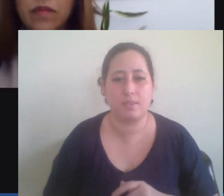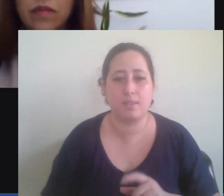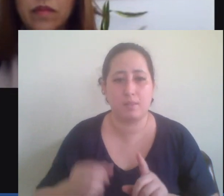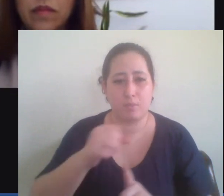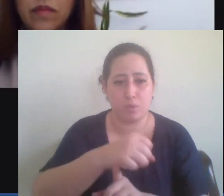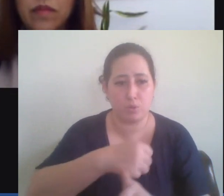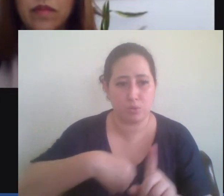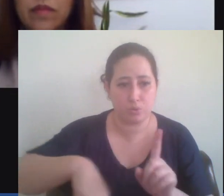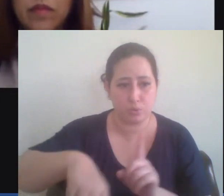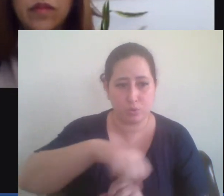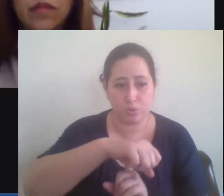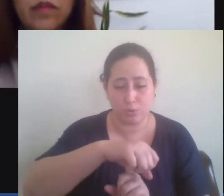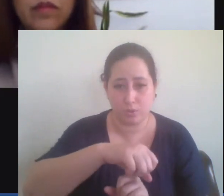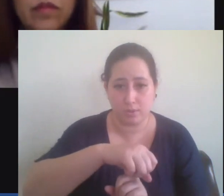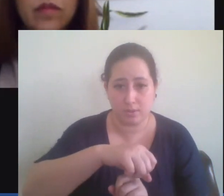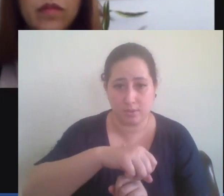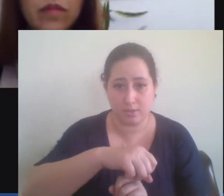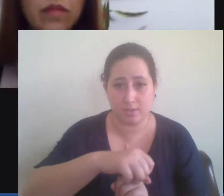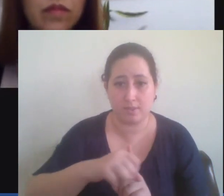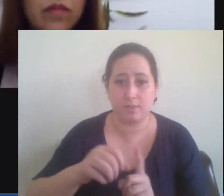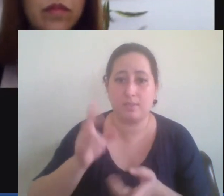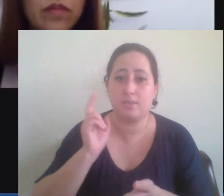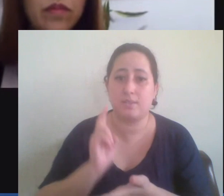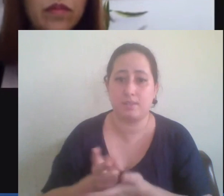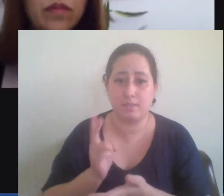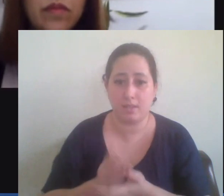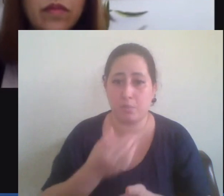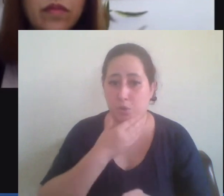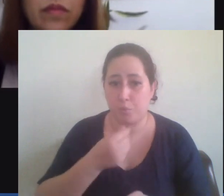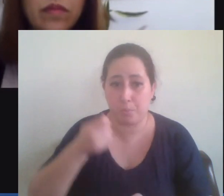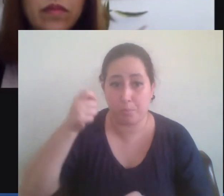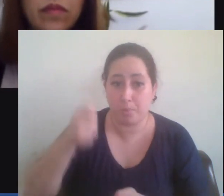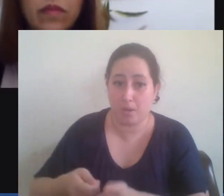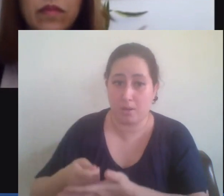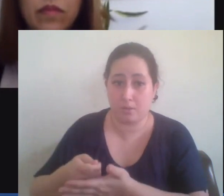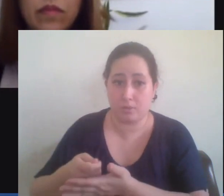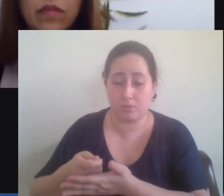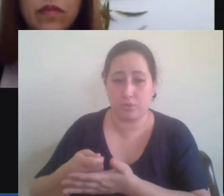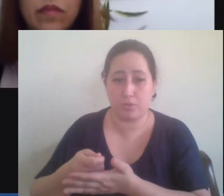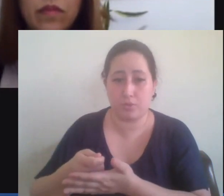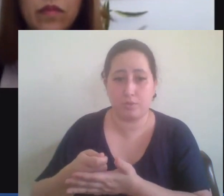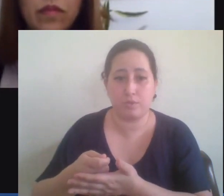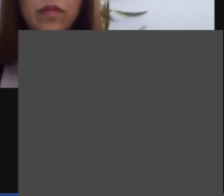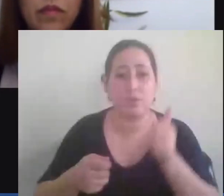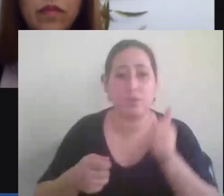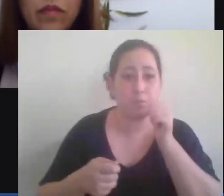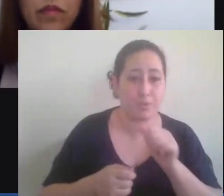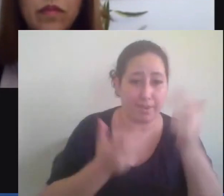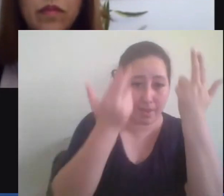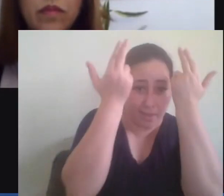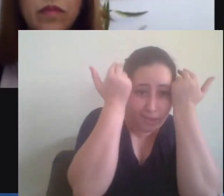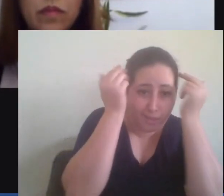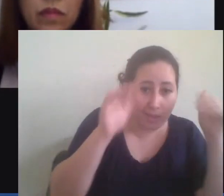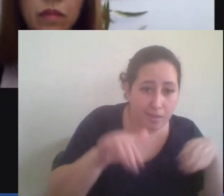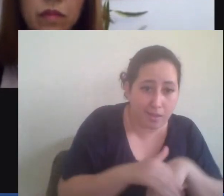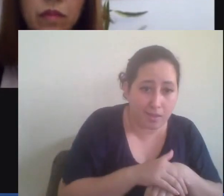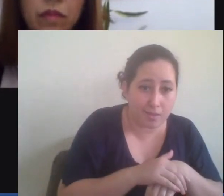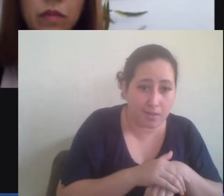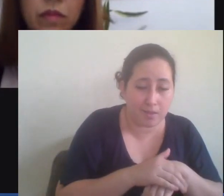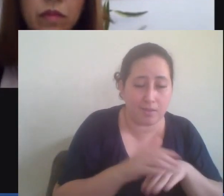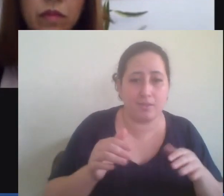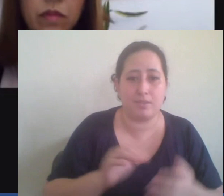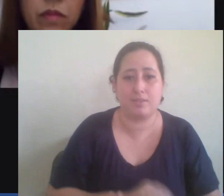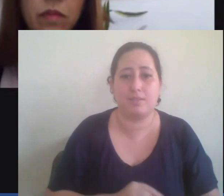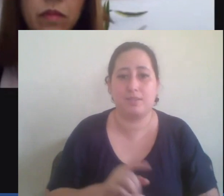sociedade que sempre foi machista e da mulher submissa em